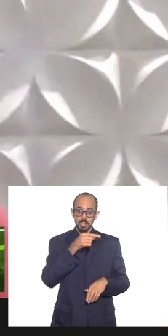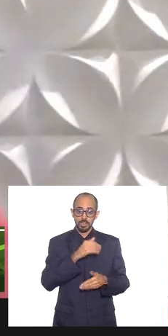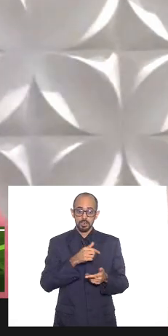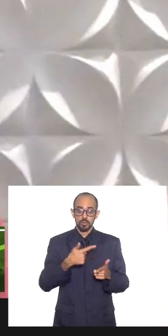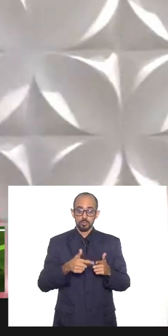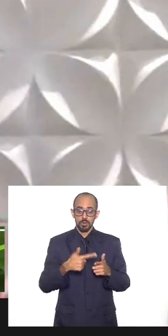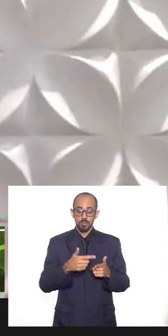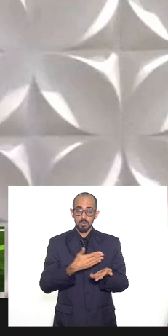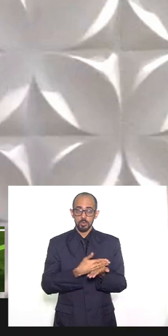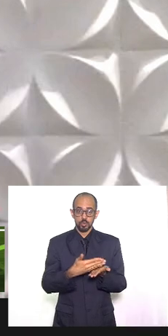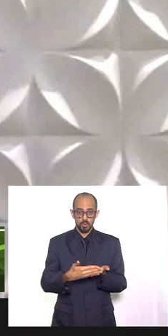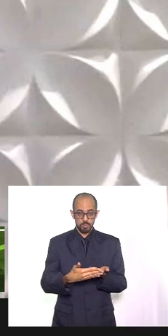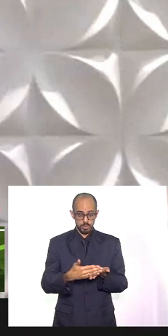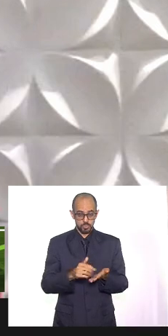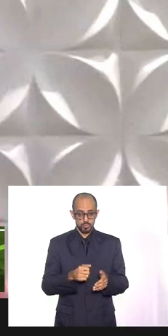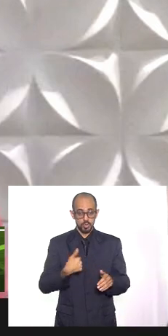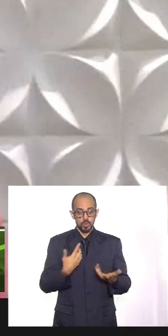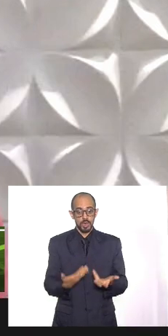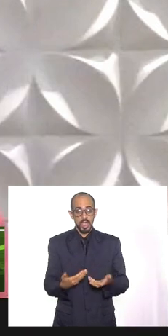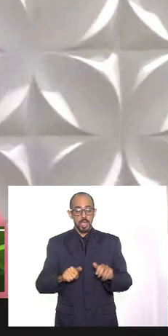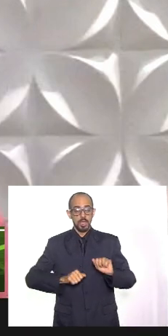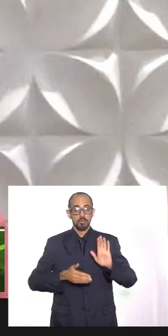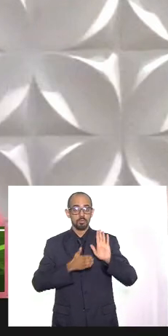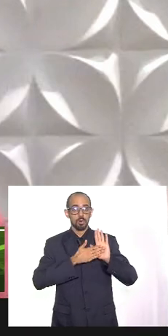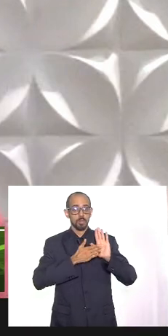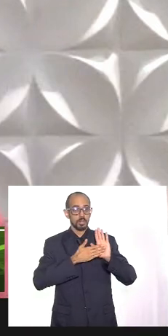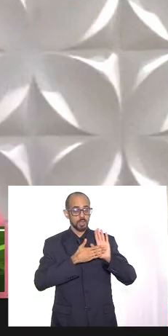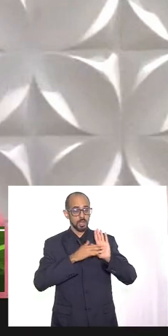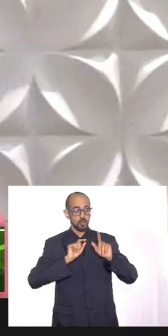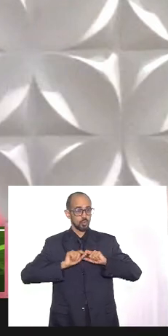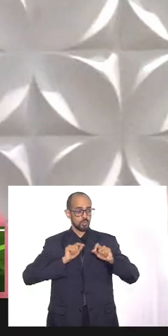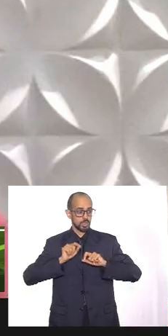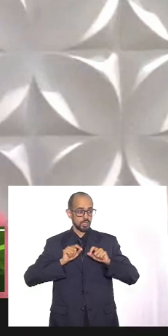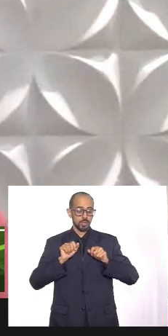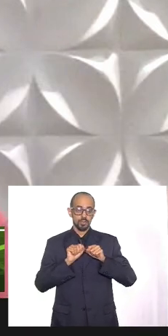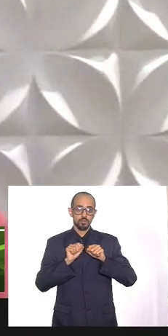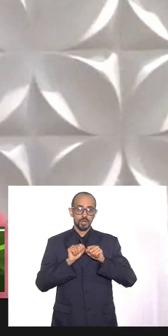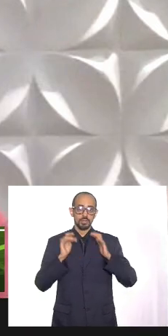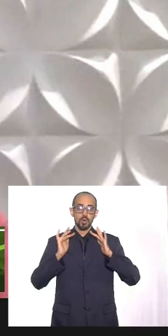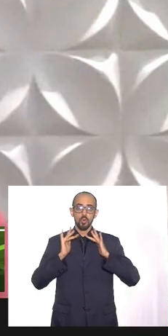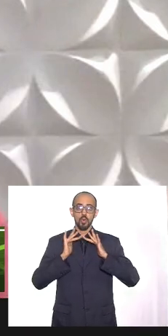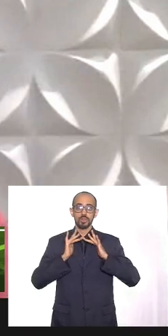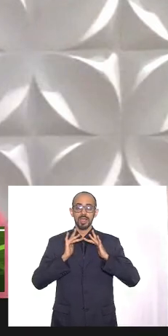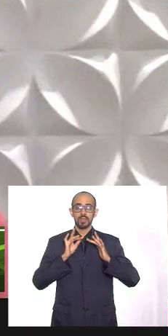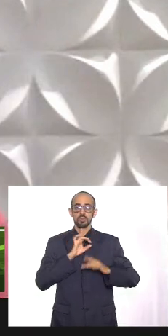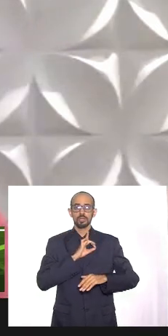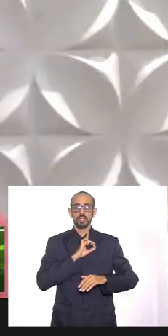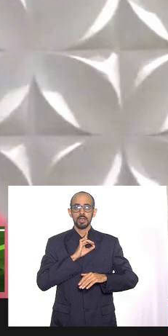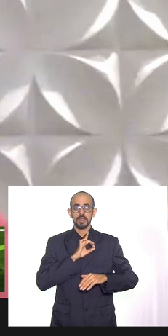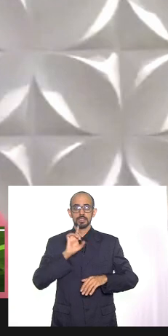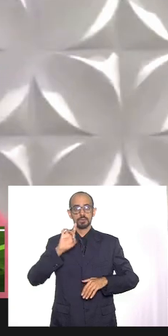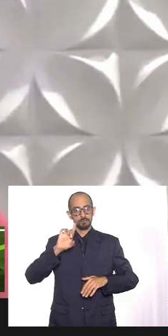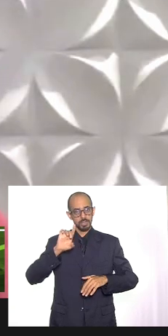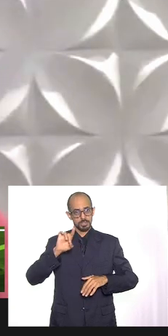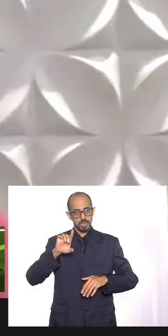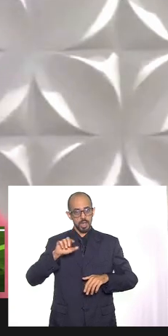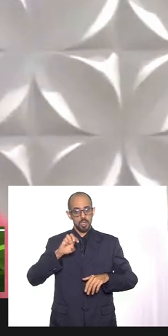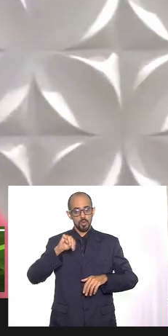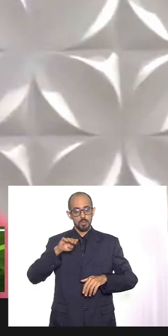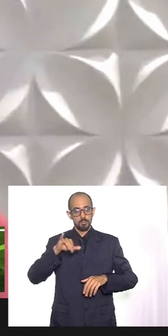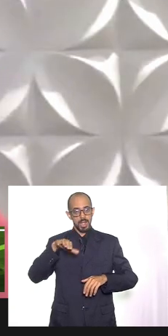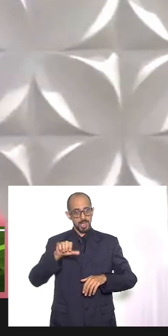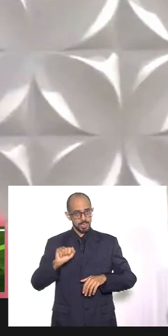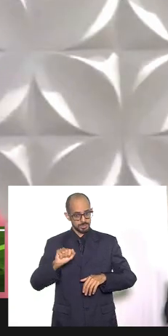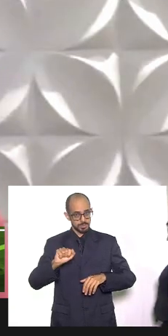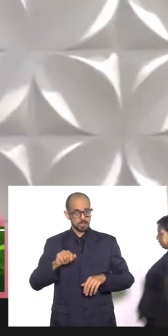comprometer aqui doutor Adailton até fazer um contato com a delegacia especializada com a Marcia Marguerite que